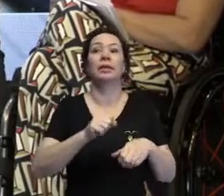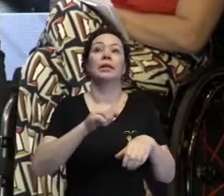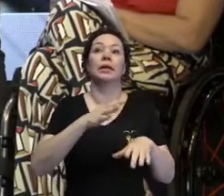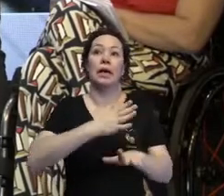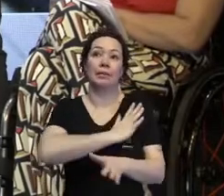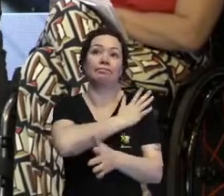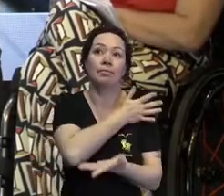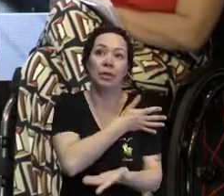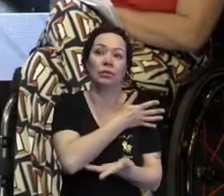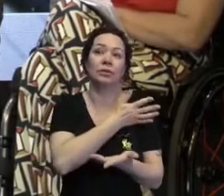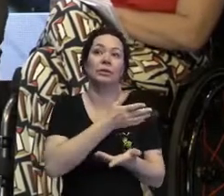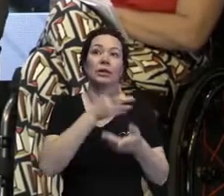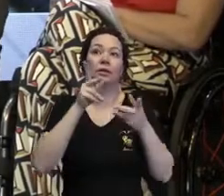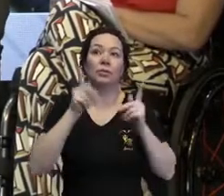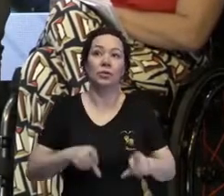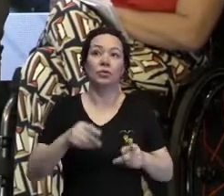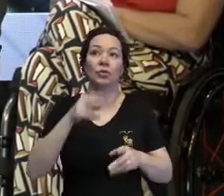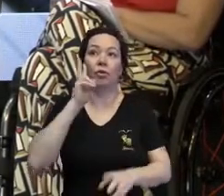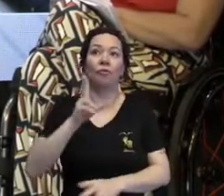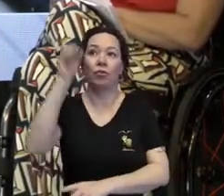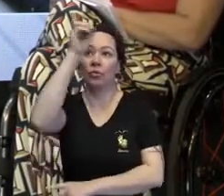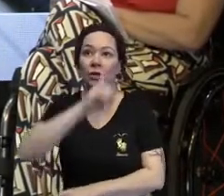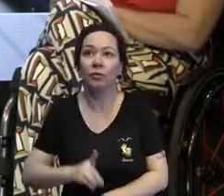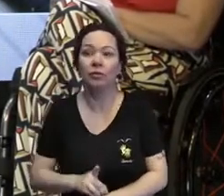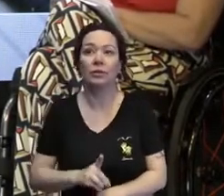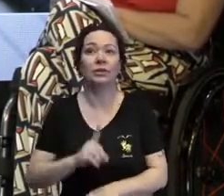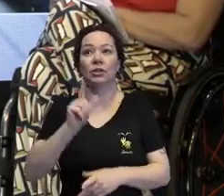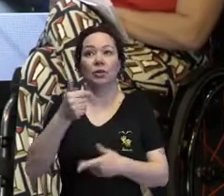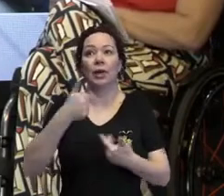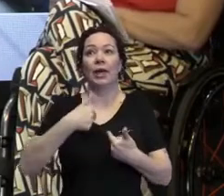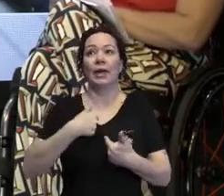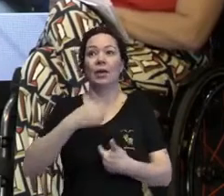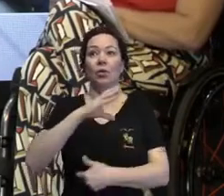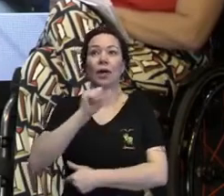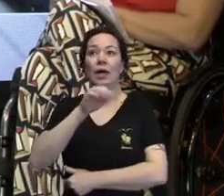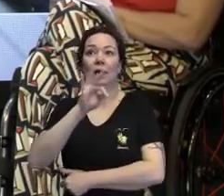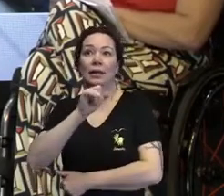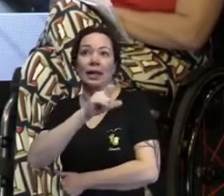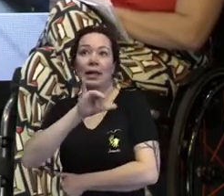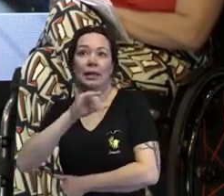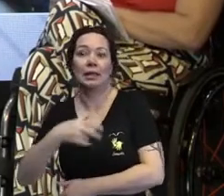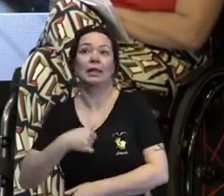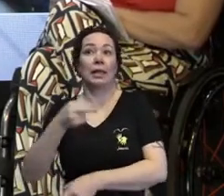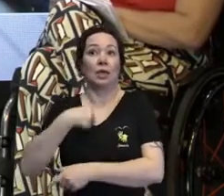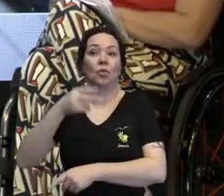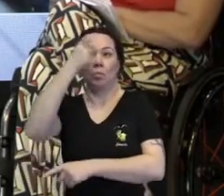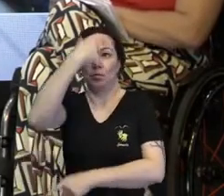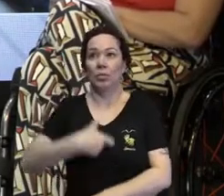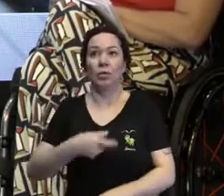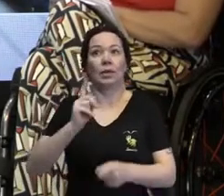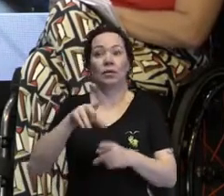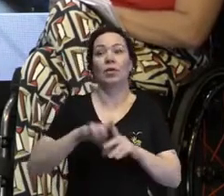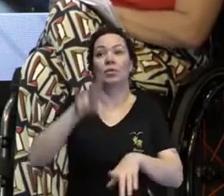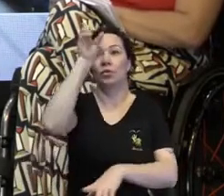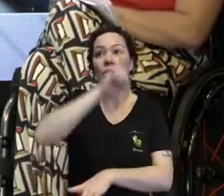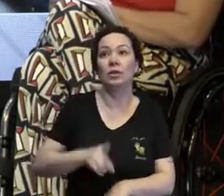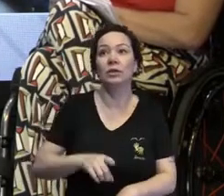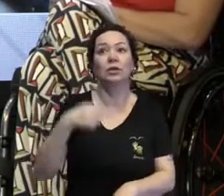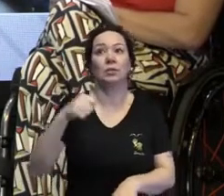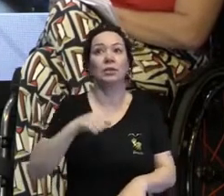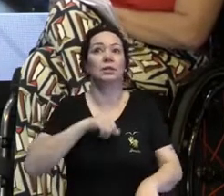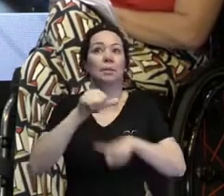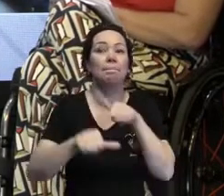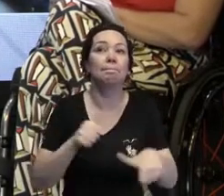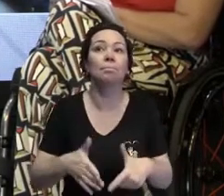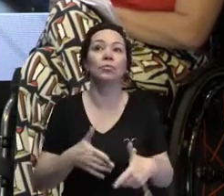eu, enquanto mulher com deficiência, deixei de ser a Catarina. Eu passei a ser ou uma coitadinha, uma pobrezinha,